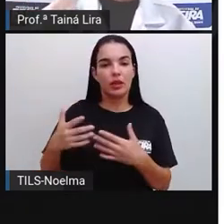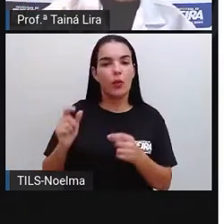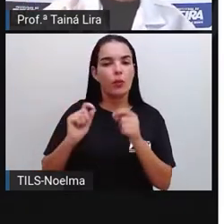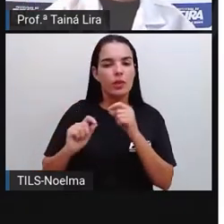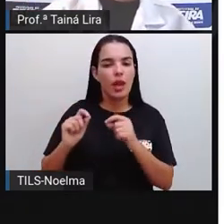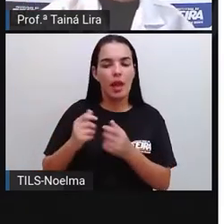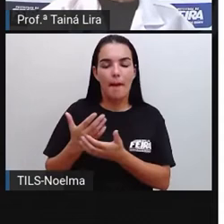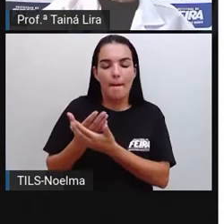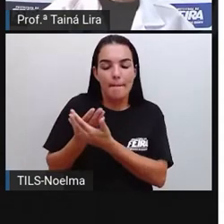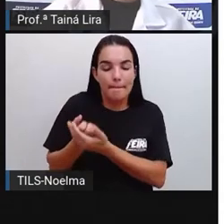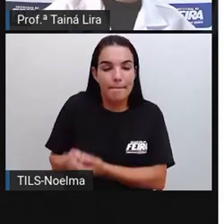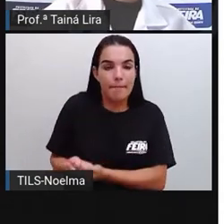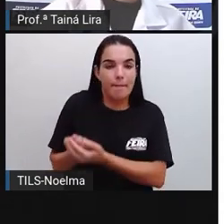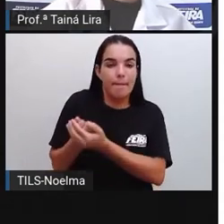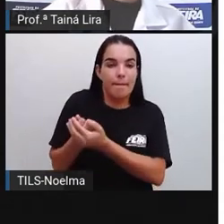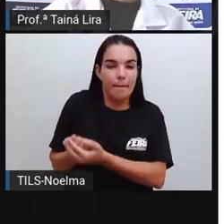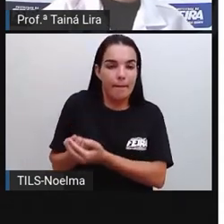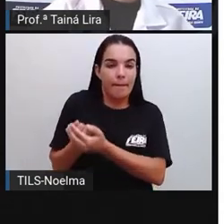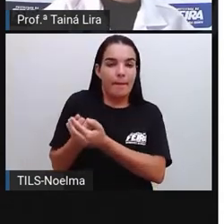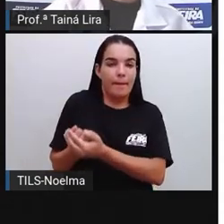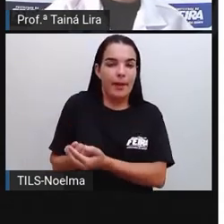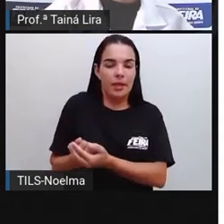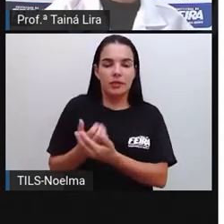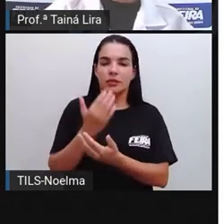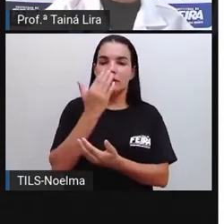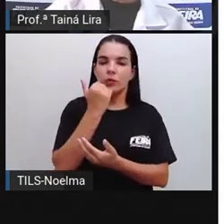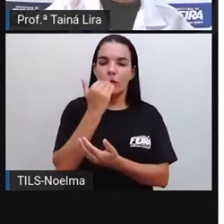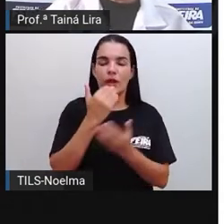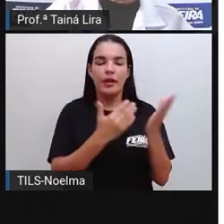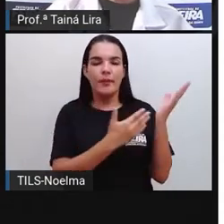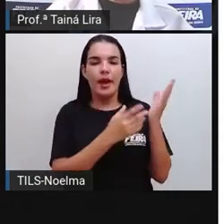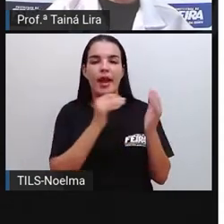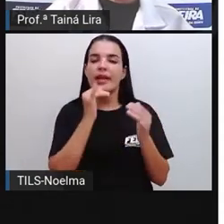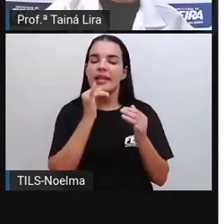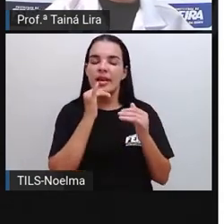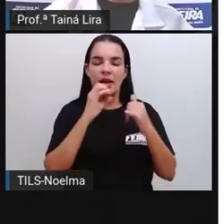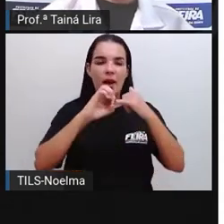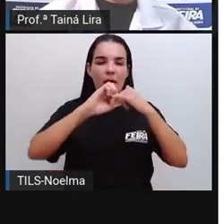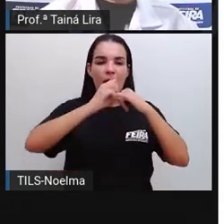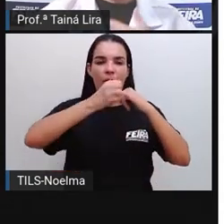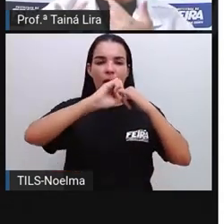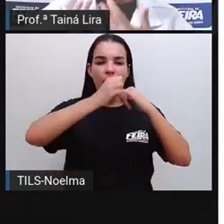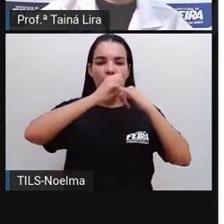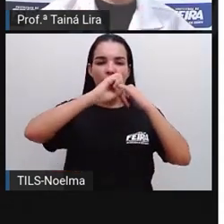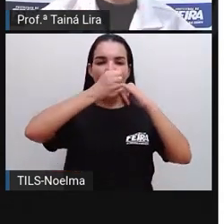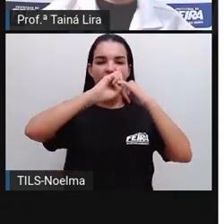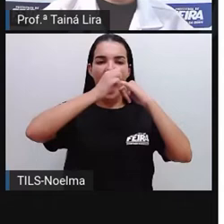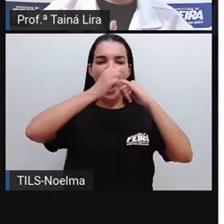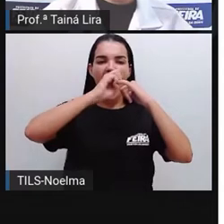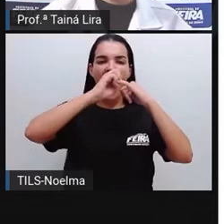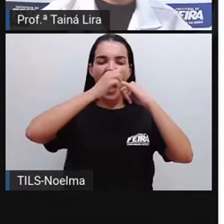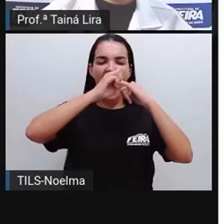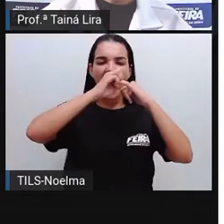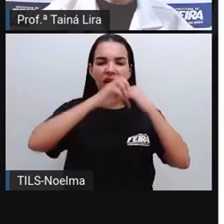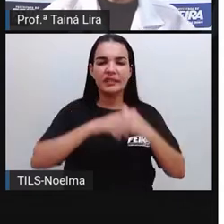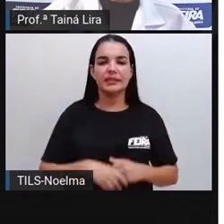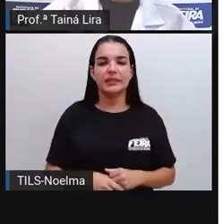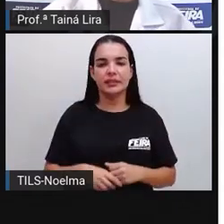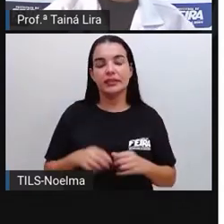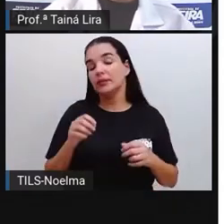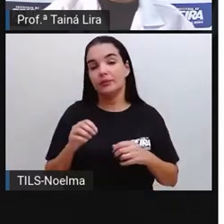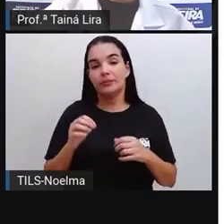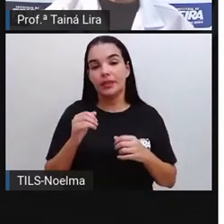dos alimentos, tá? Como, por exemplo, aqui o arroz. Então, esse aqui é uma embalagem, né?